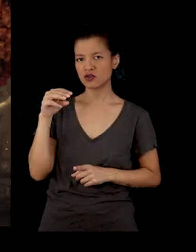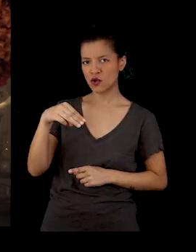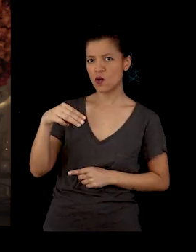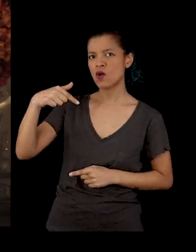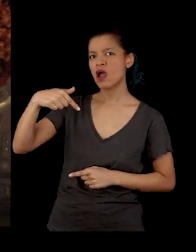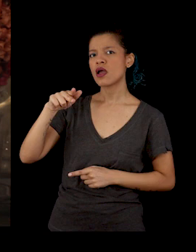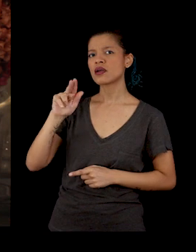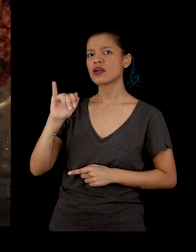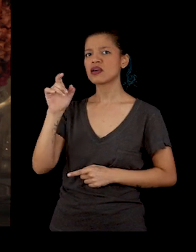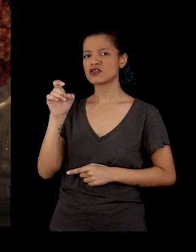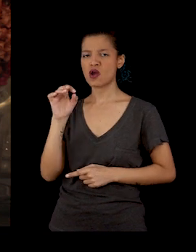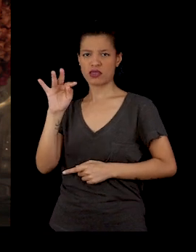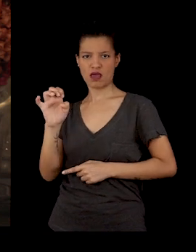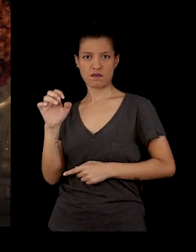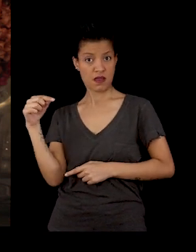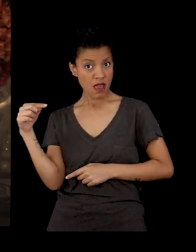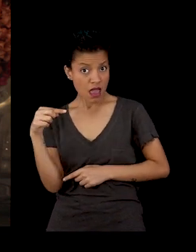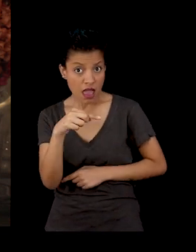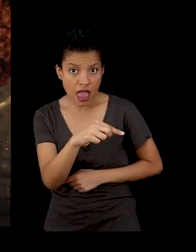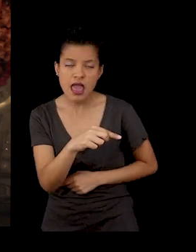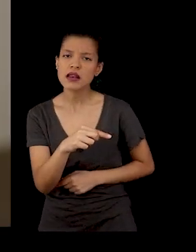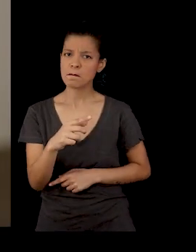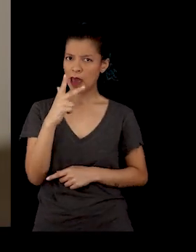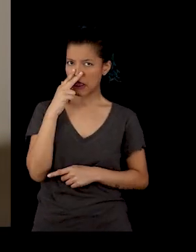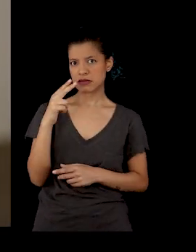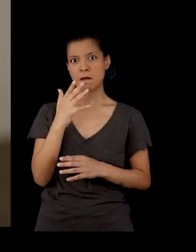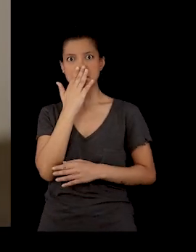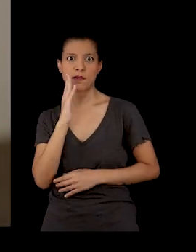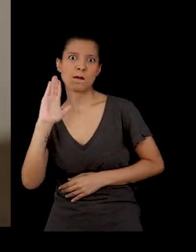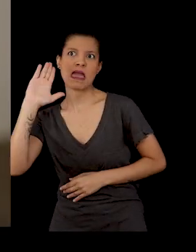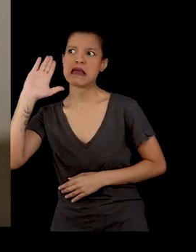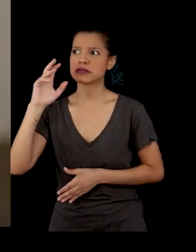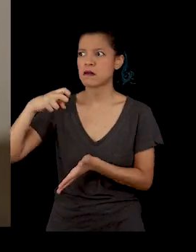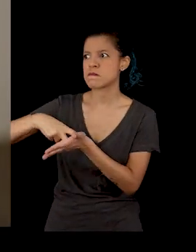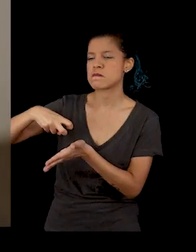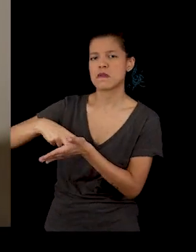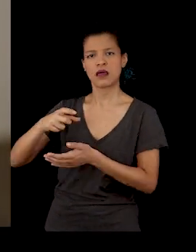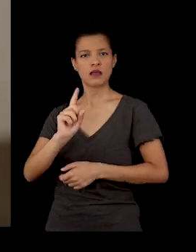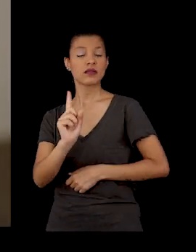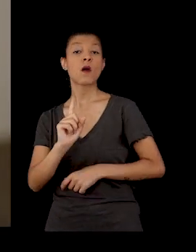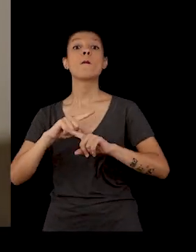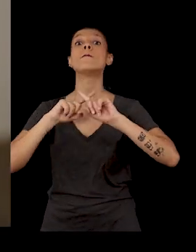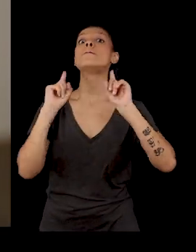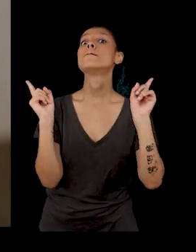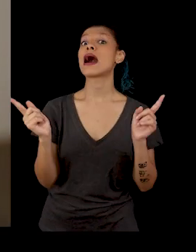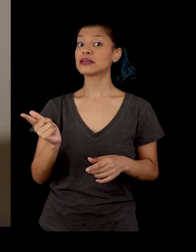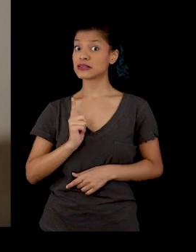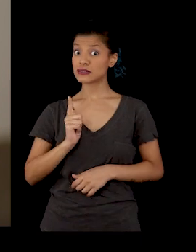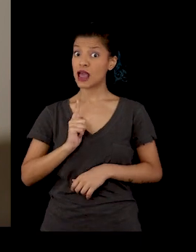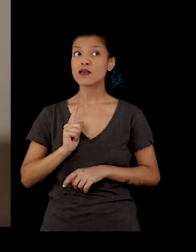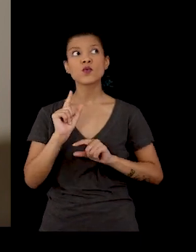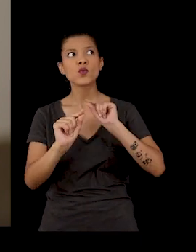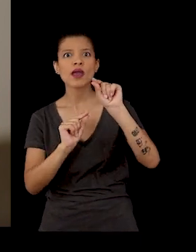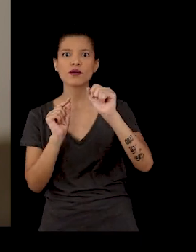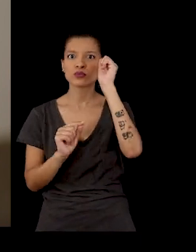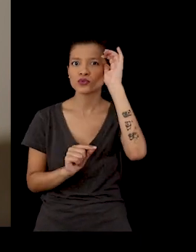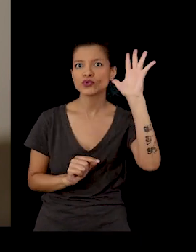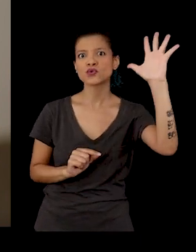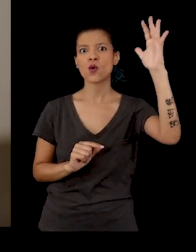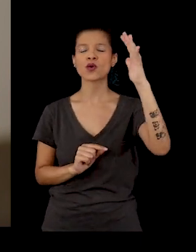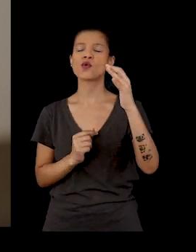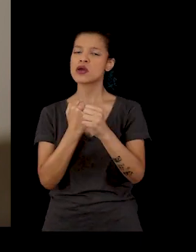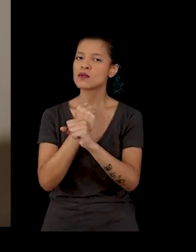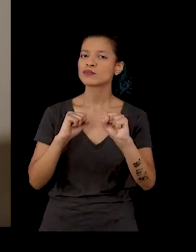Porque o Dom Quixote não foi pagar uma promessa. Mas foi em busca de um sonho quase